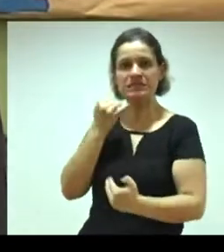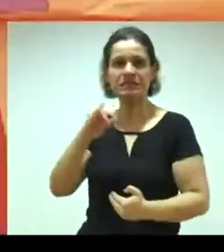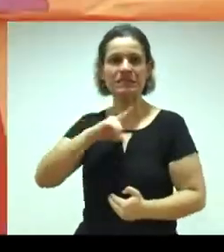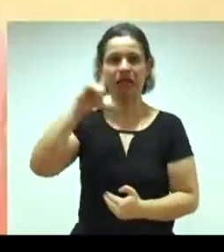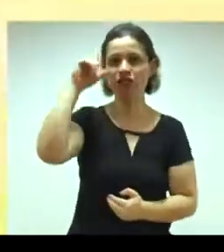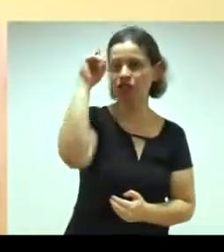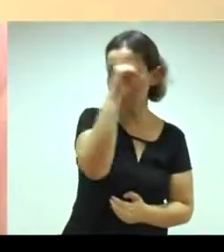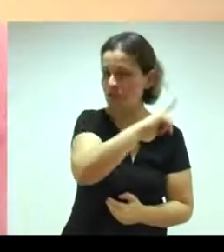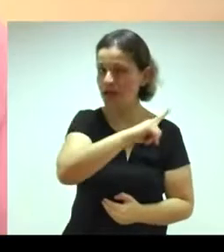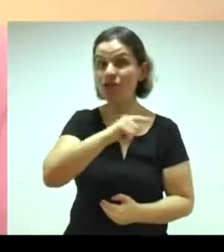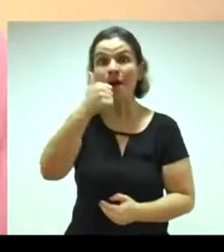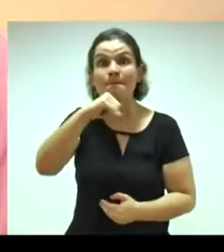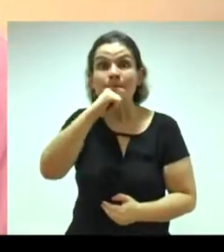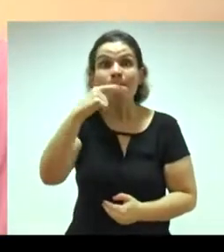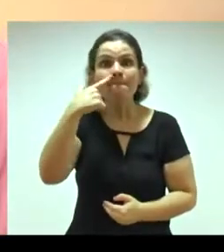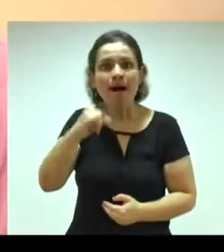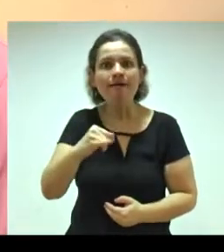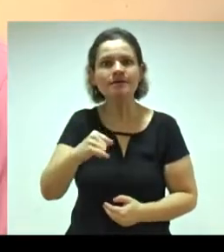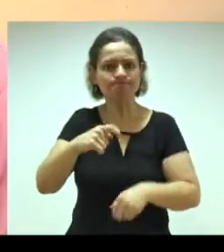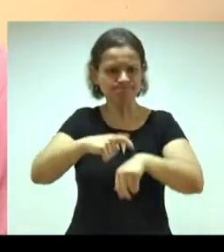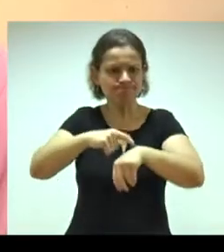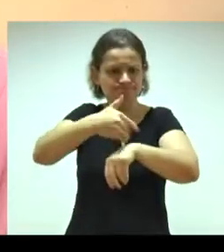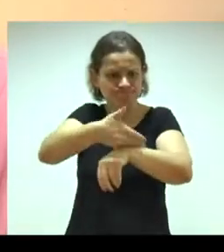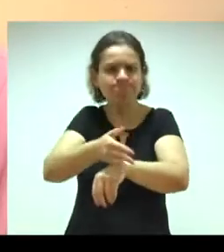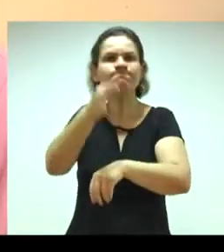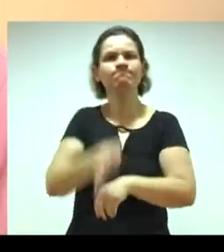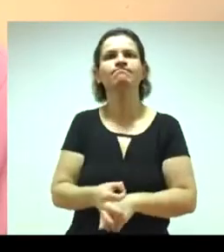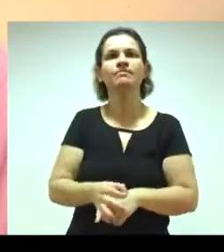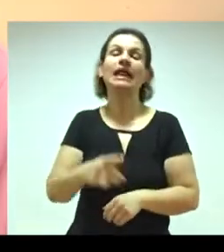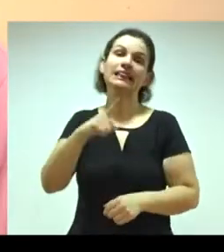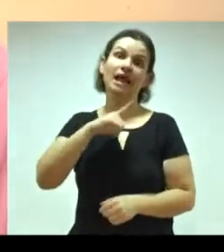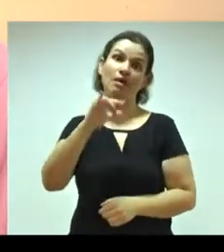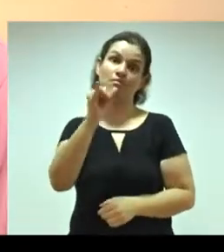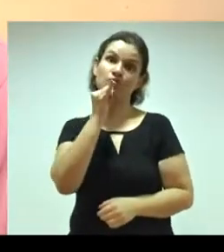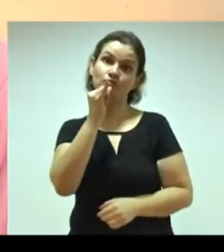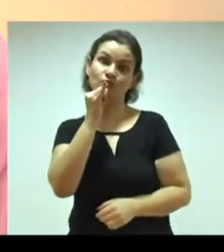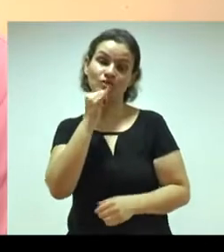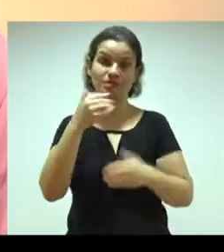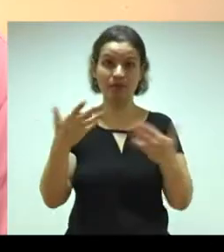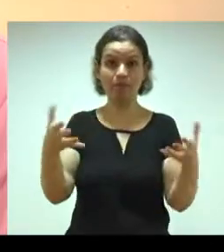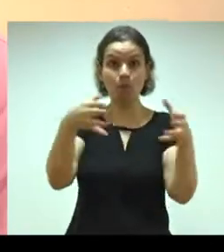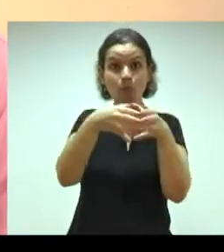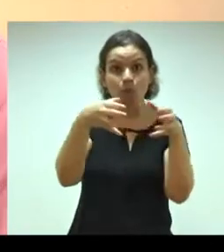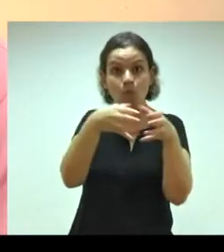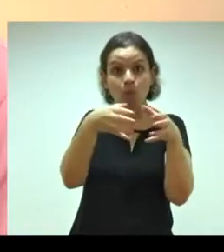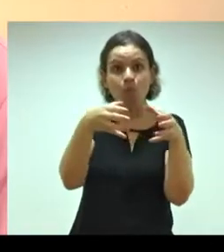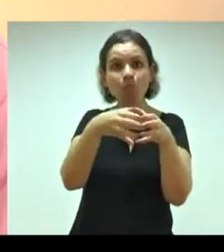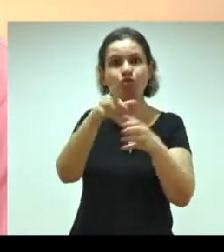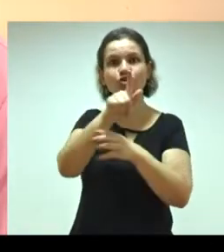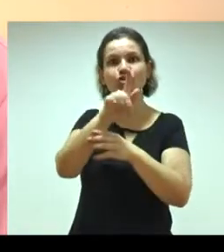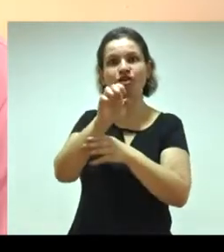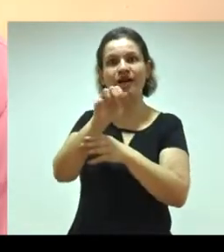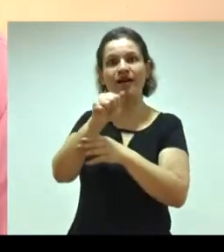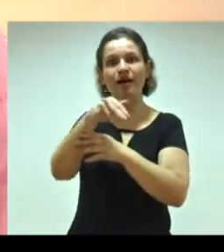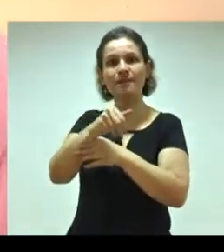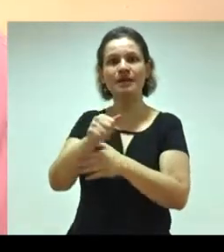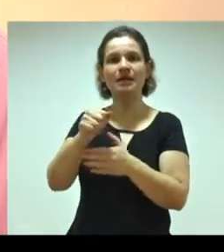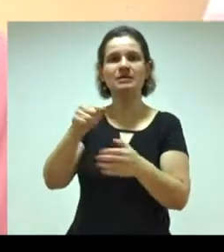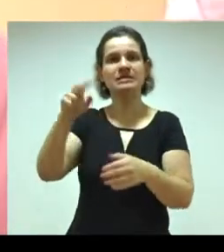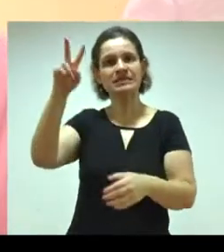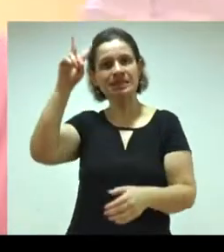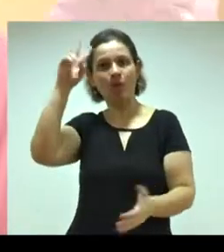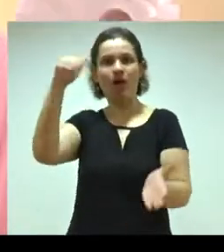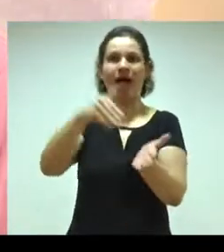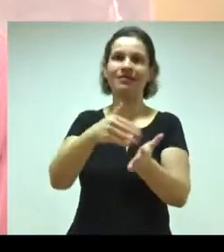dificuldade. Os pais são muito assíduos, né, nós temos, por exemplo, grupo de Giane de segunda